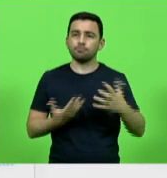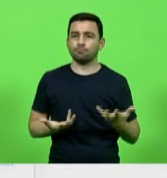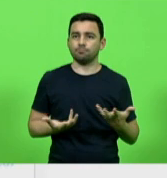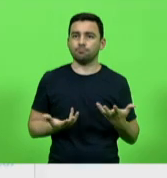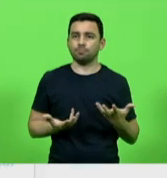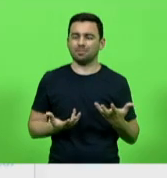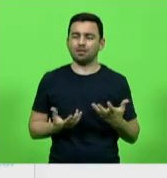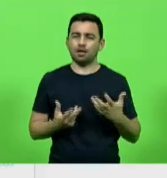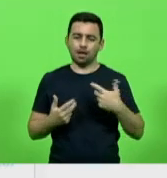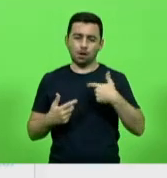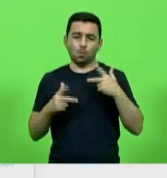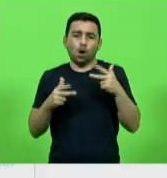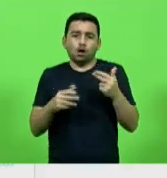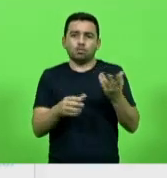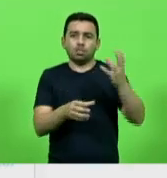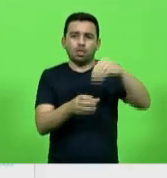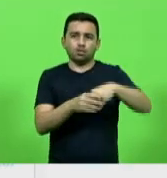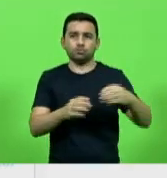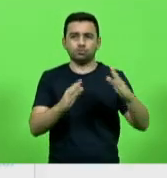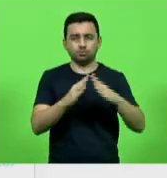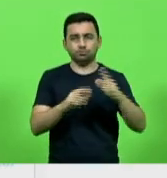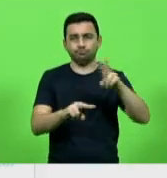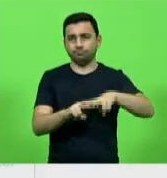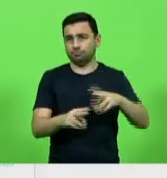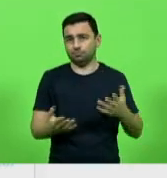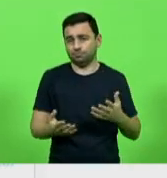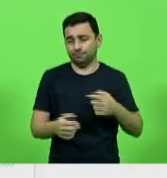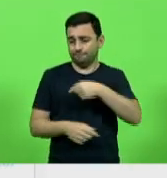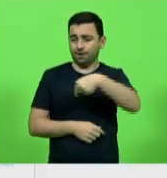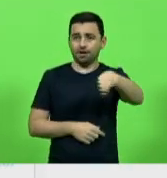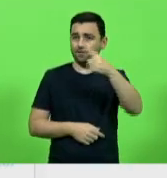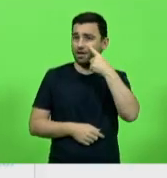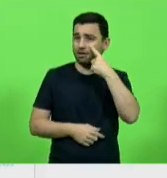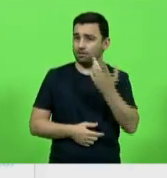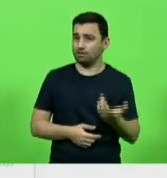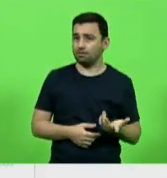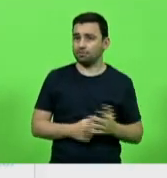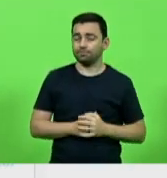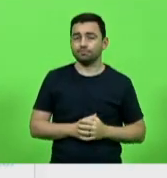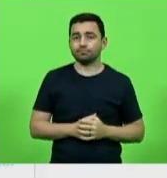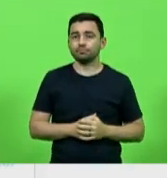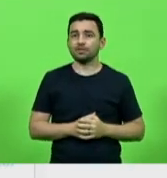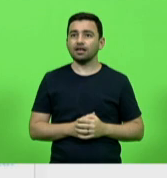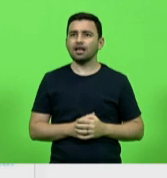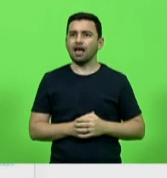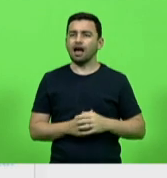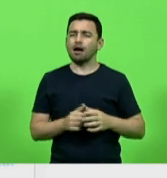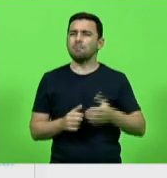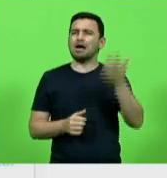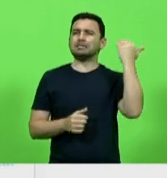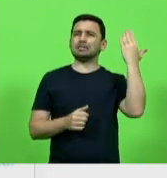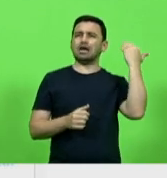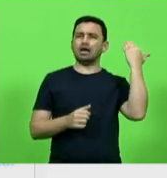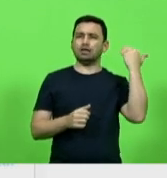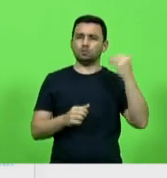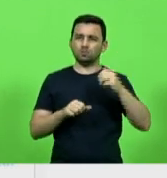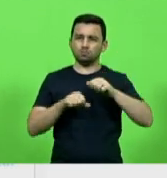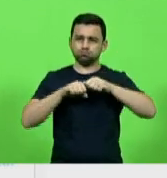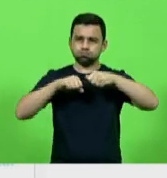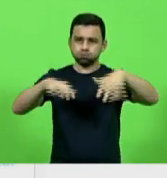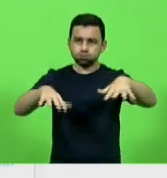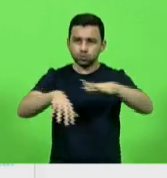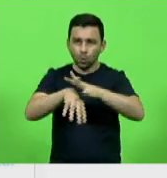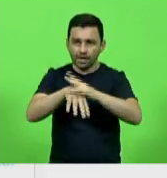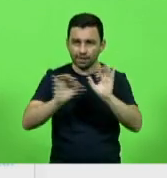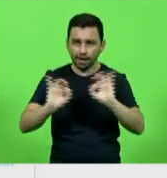celas. É só ir. Antes da pandemia, eu entrava em todas as galerias, olhava diretamente para